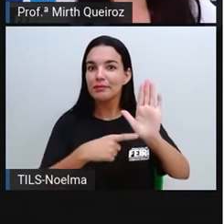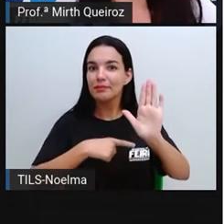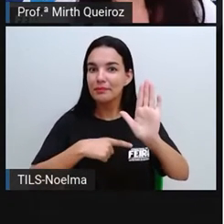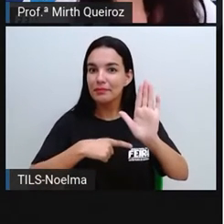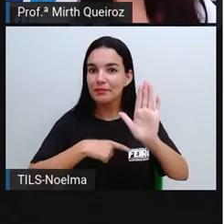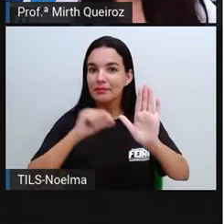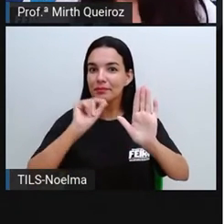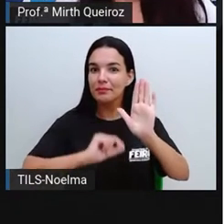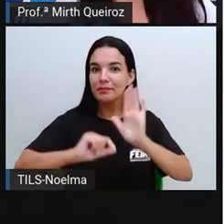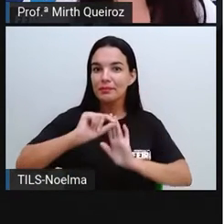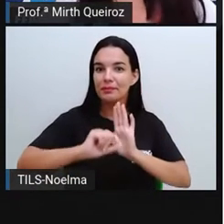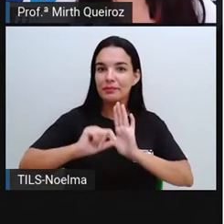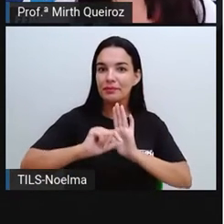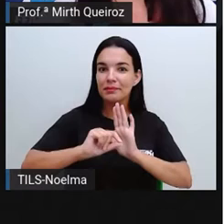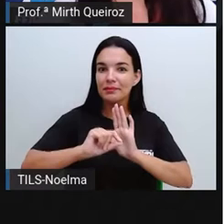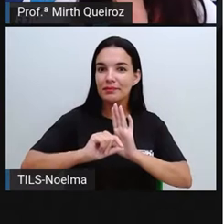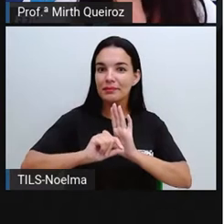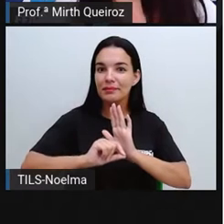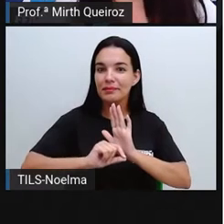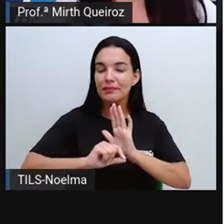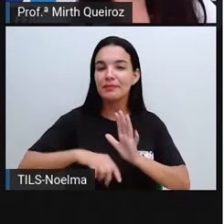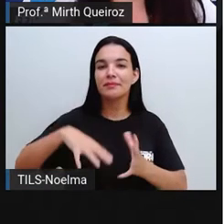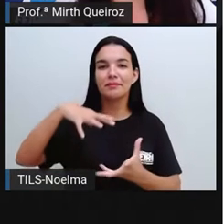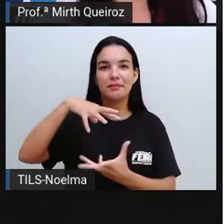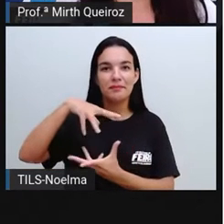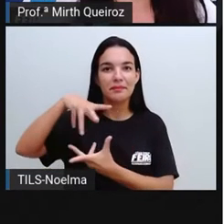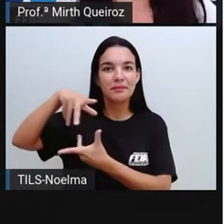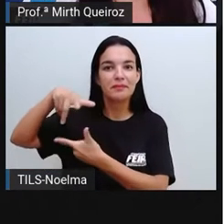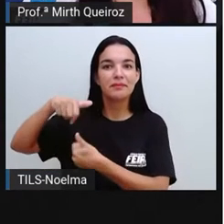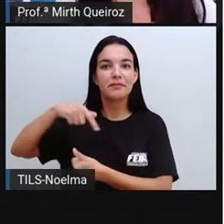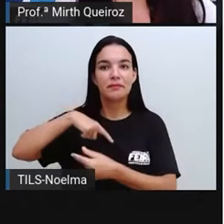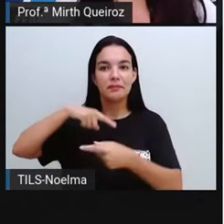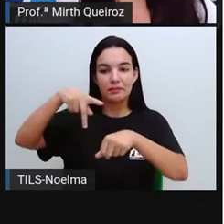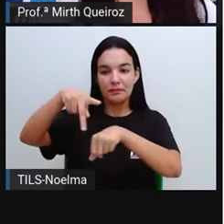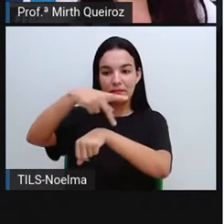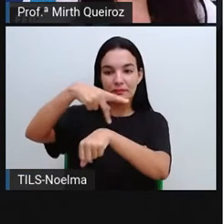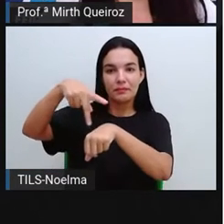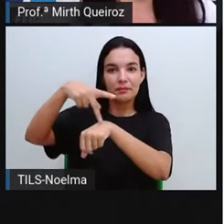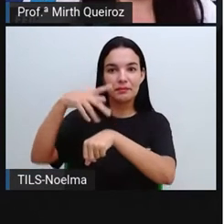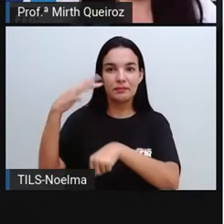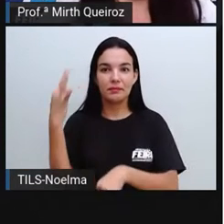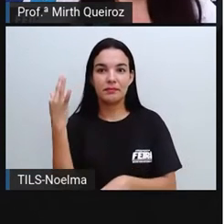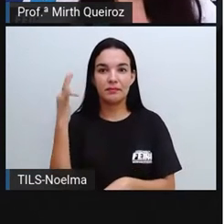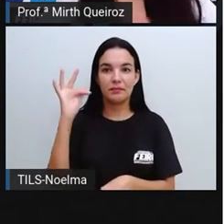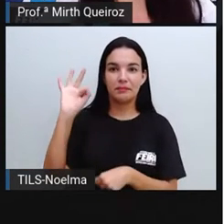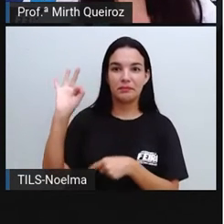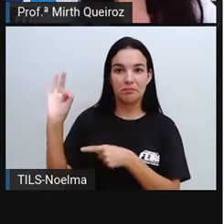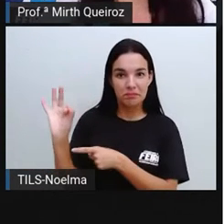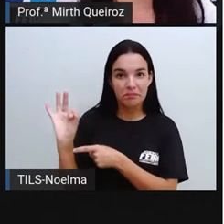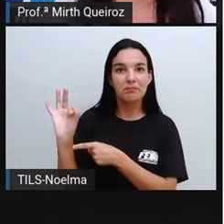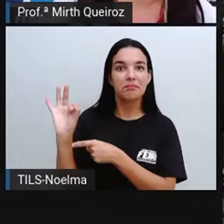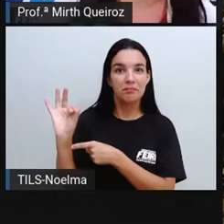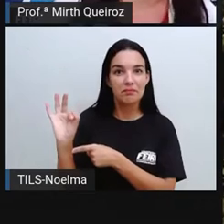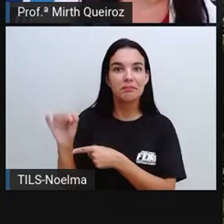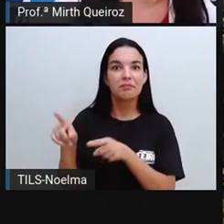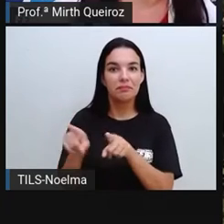Popular em Viena, na Áustria e no Museu de Lobo em Paris. Olha só!